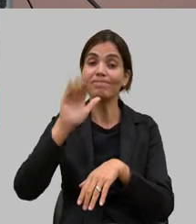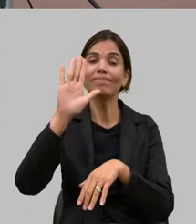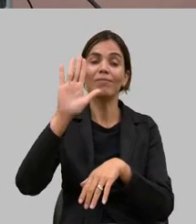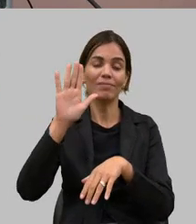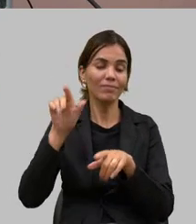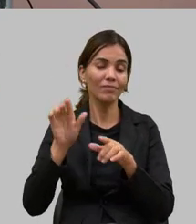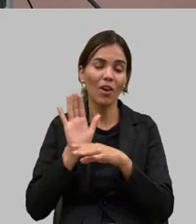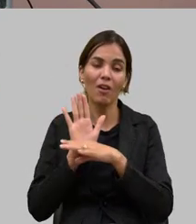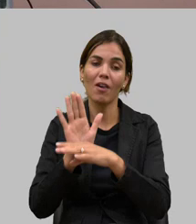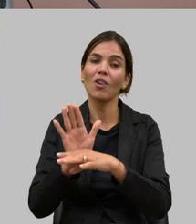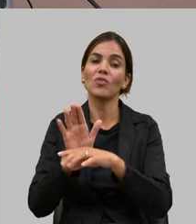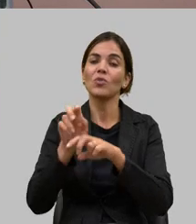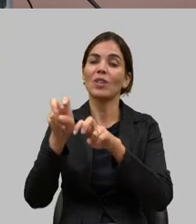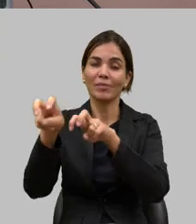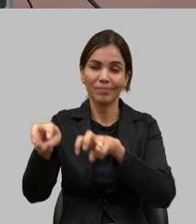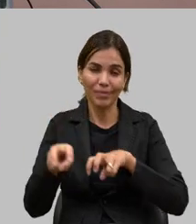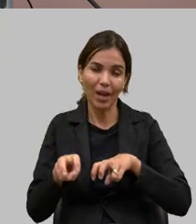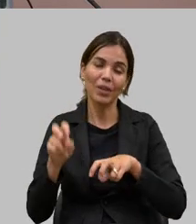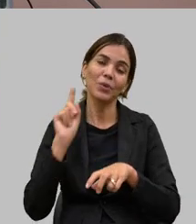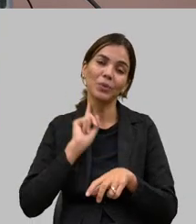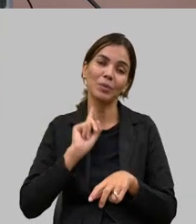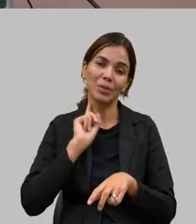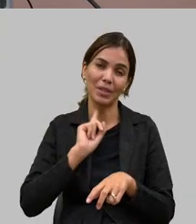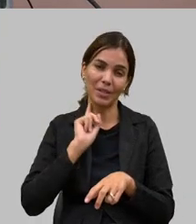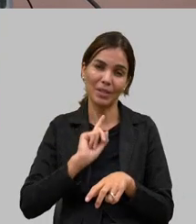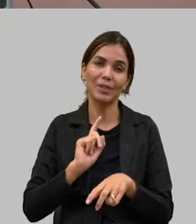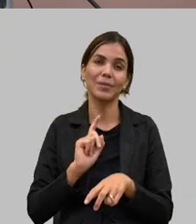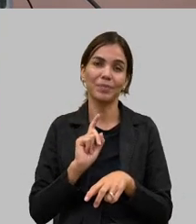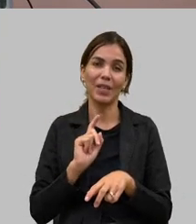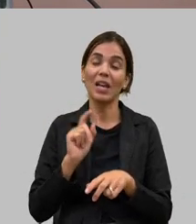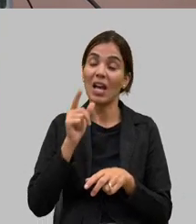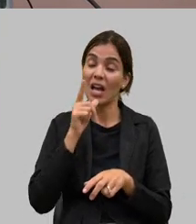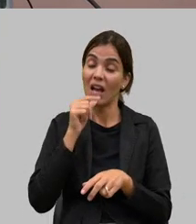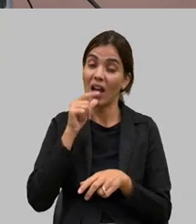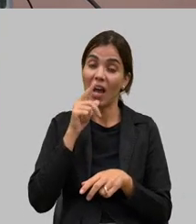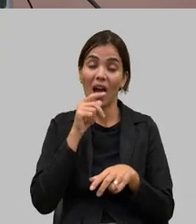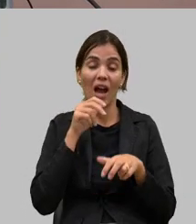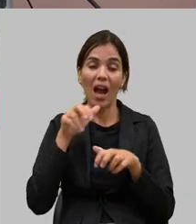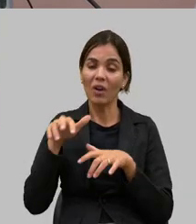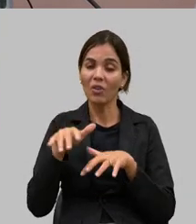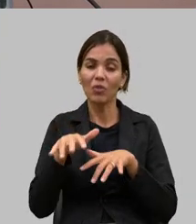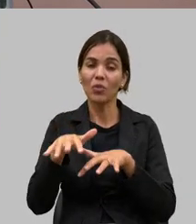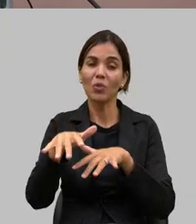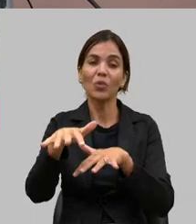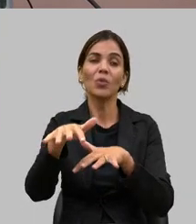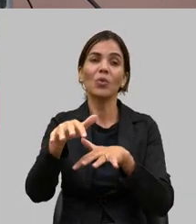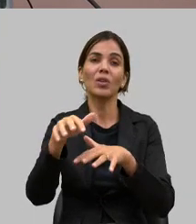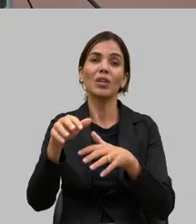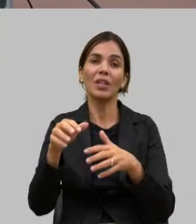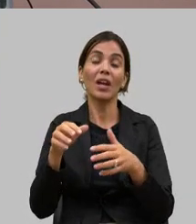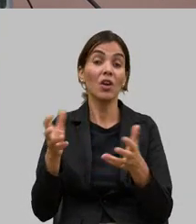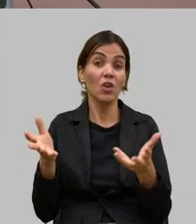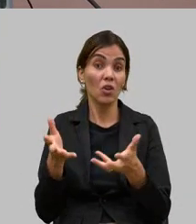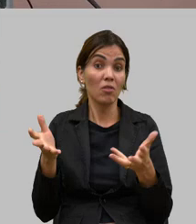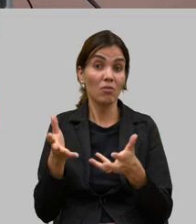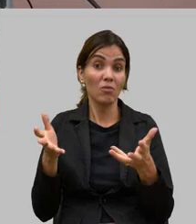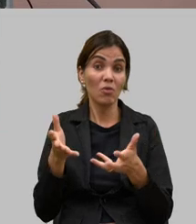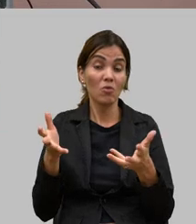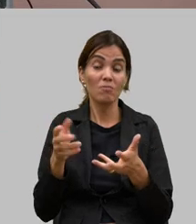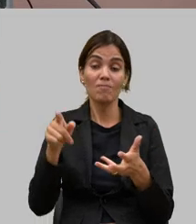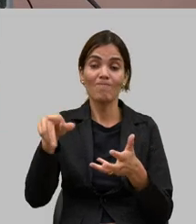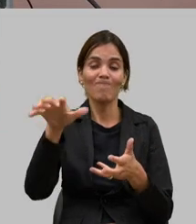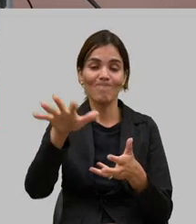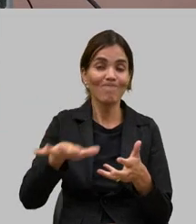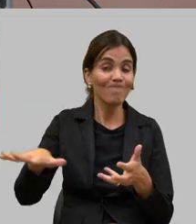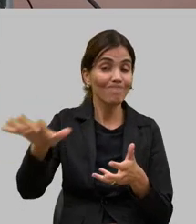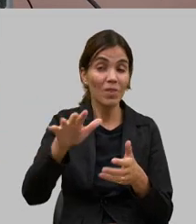mineira nós temos deixado as nossas águas fluírem e hoje o Baixio de Eresê já é o maior complexo de